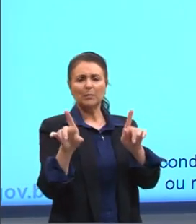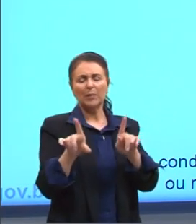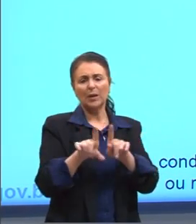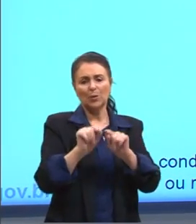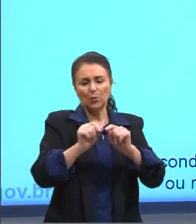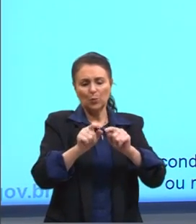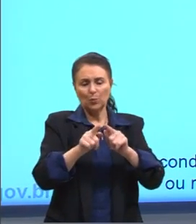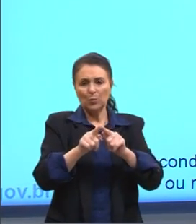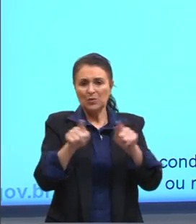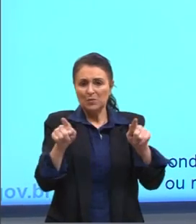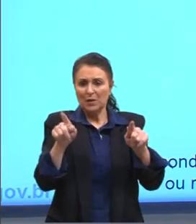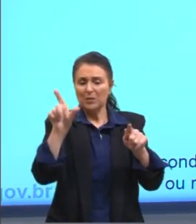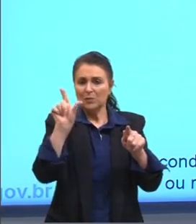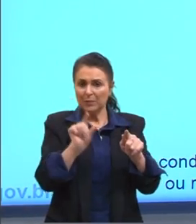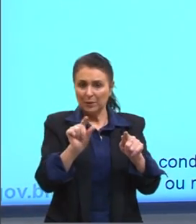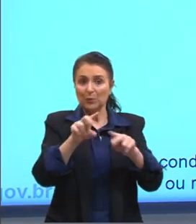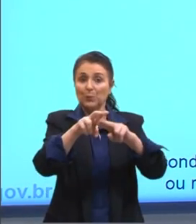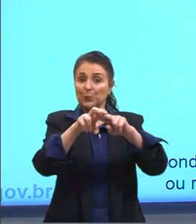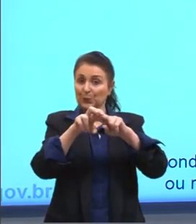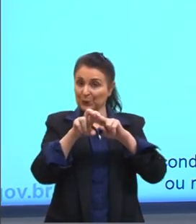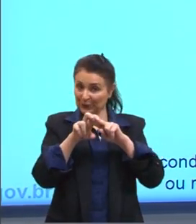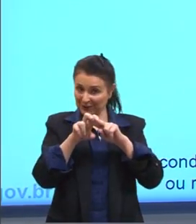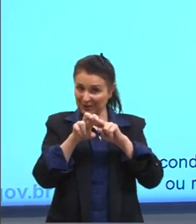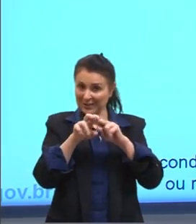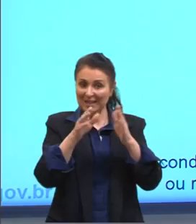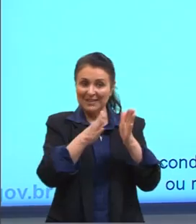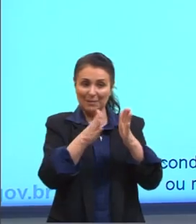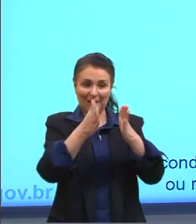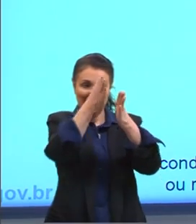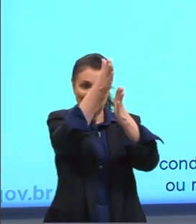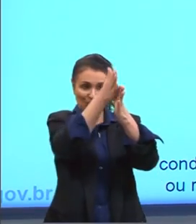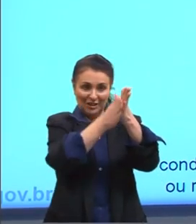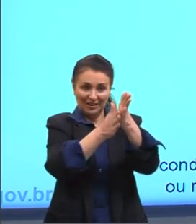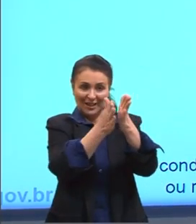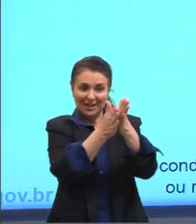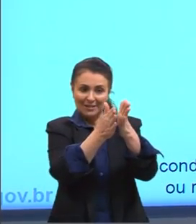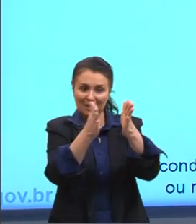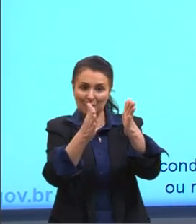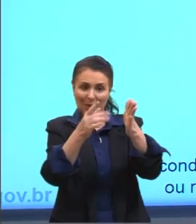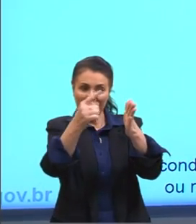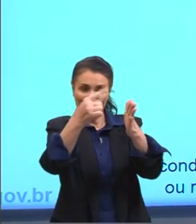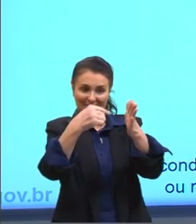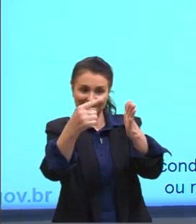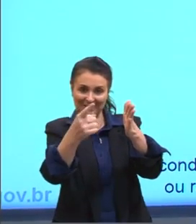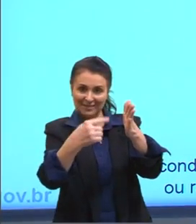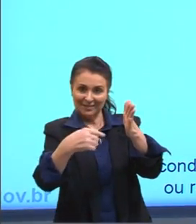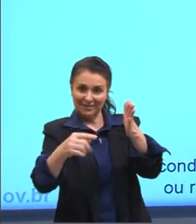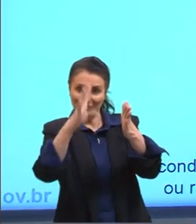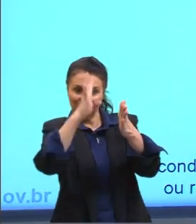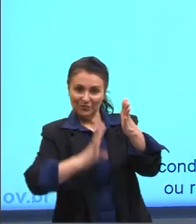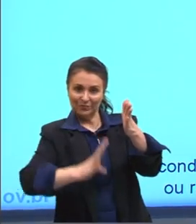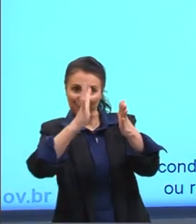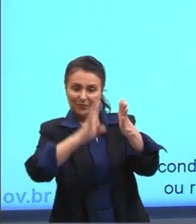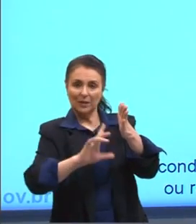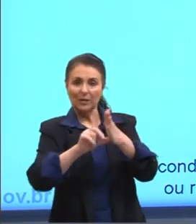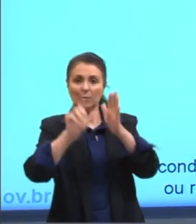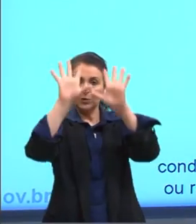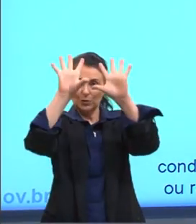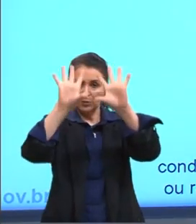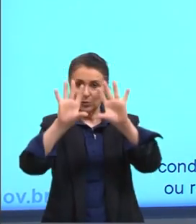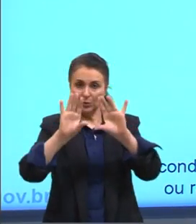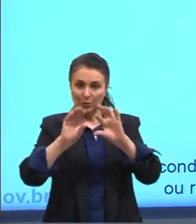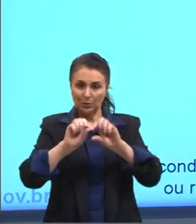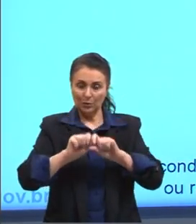espaço. Por isso que ela é feita dessa forma, tá? Depois, então, a sair do condensador, o freon,